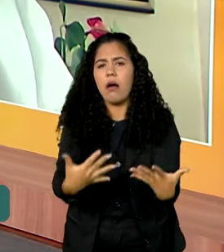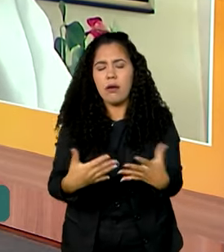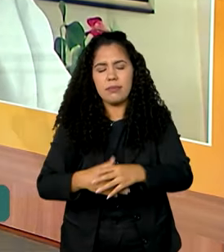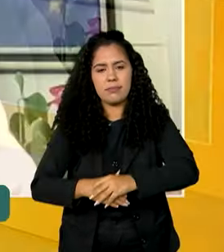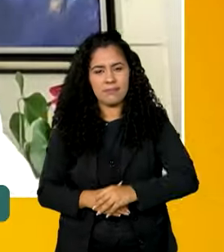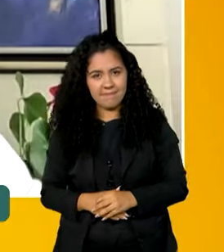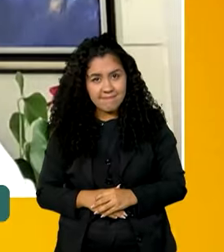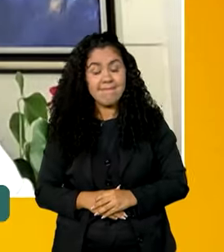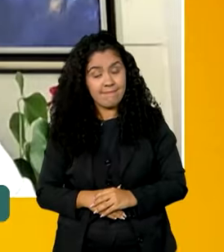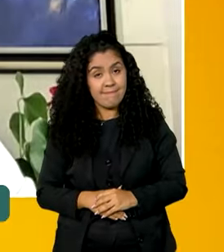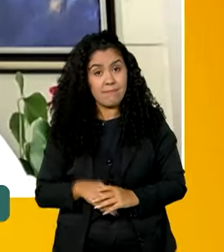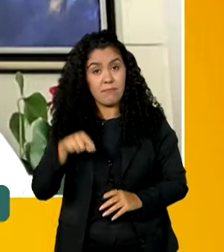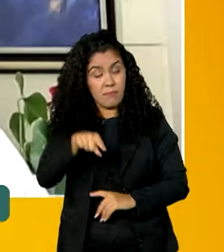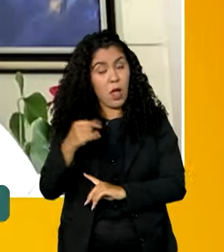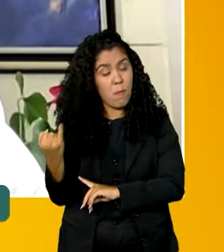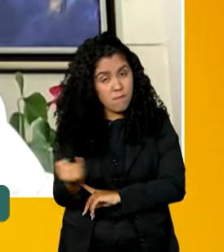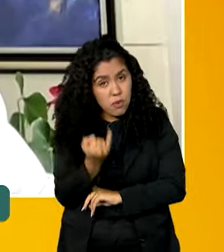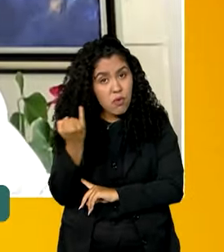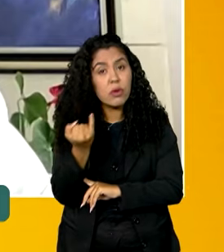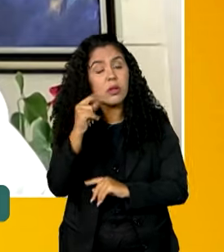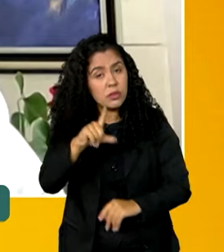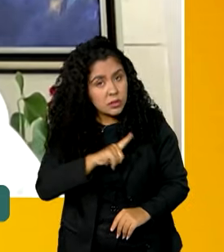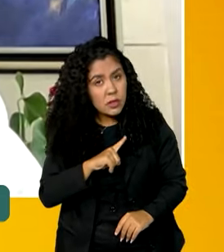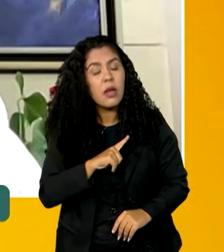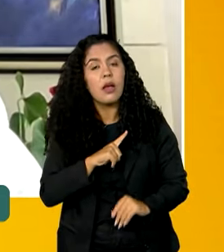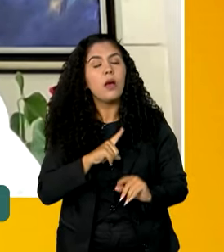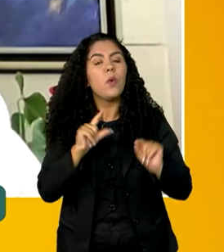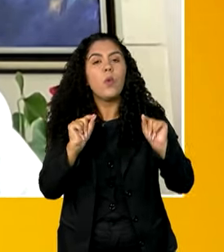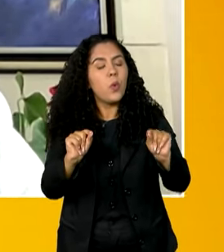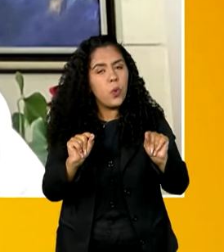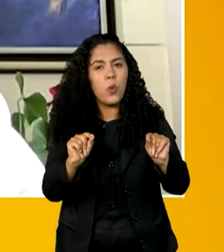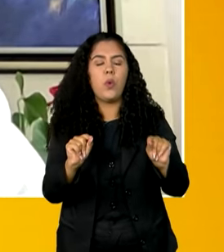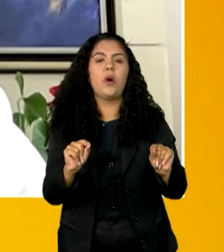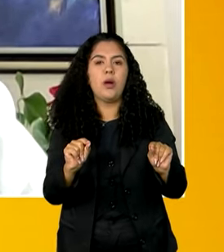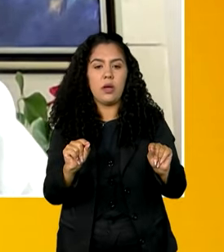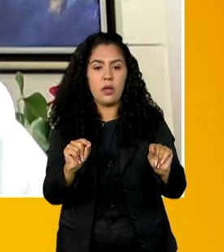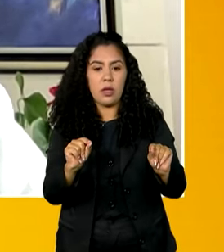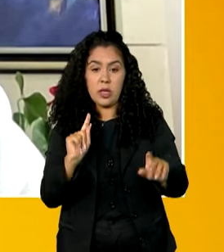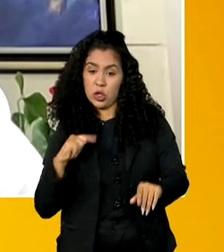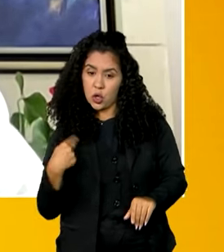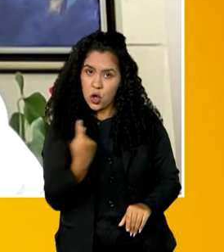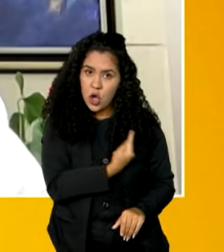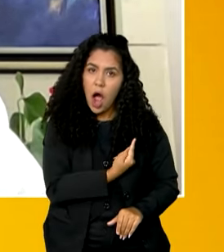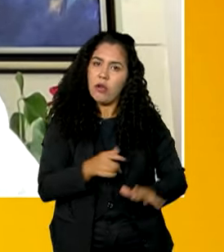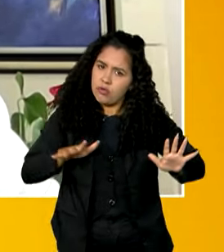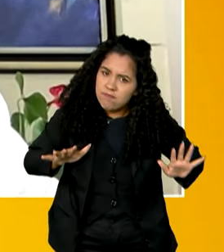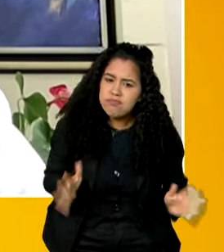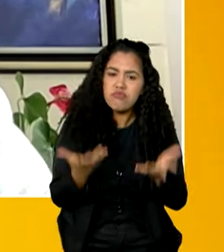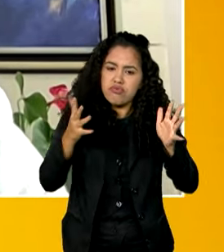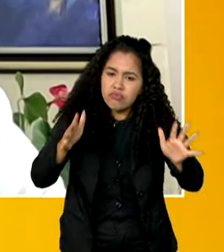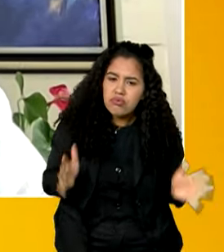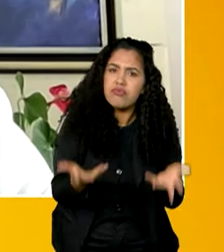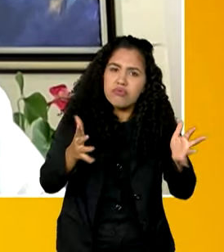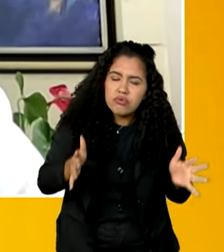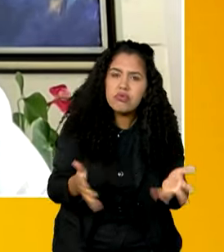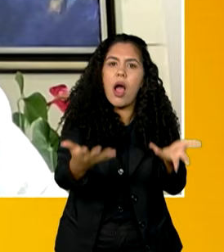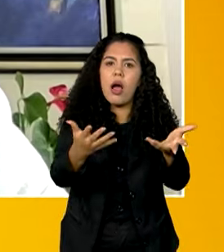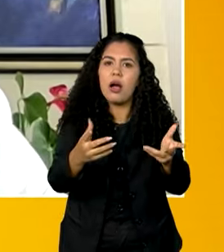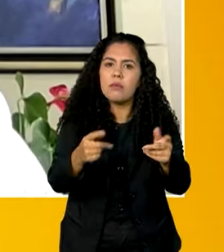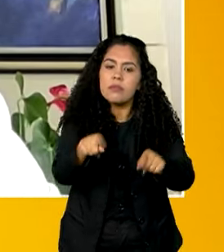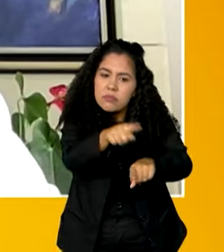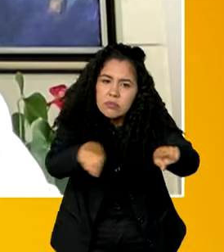É muito importante que nós instiguemos as